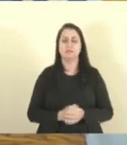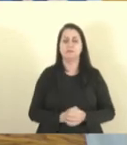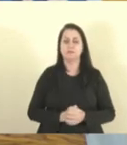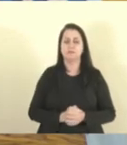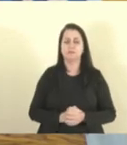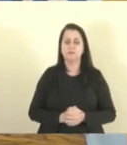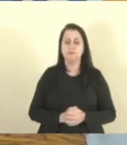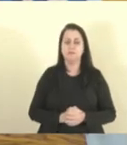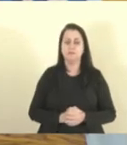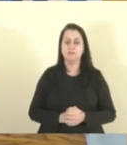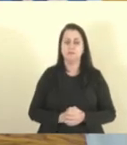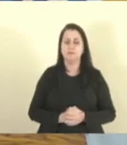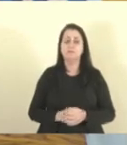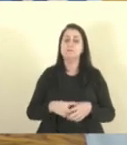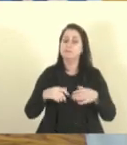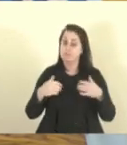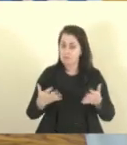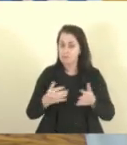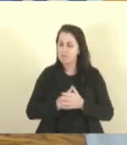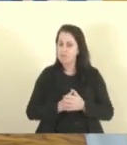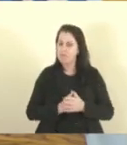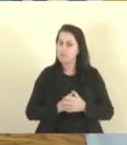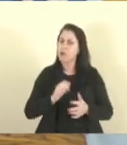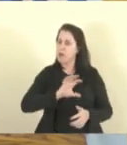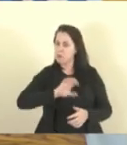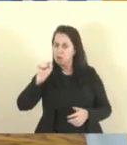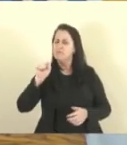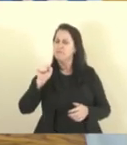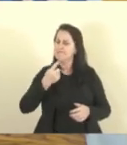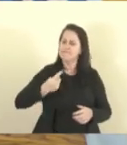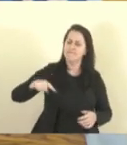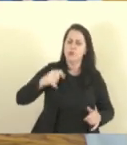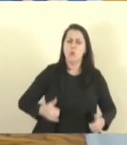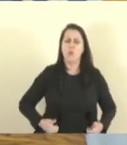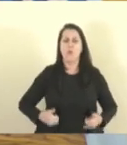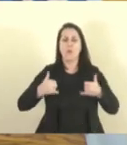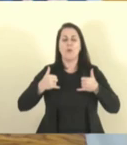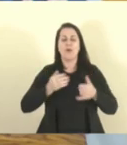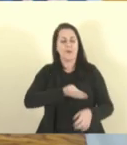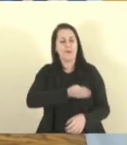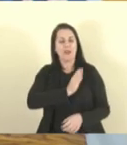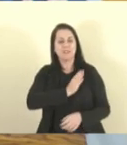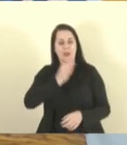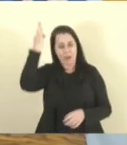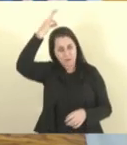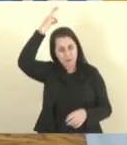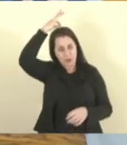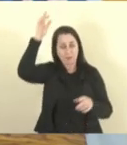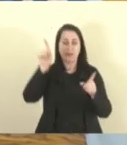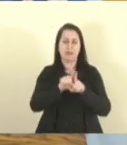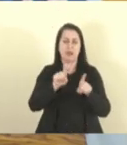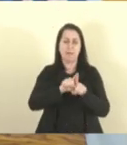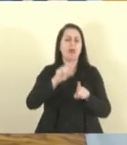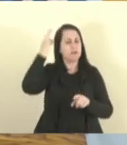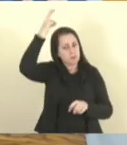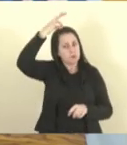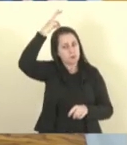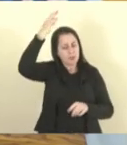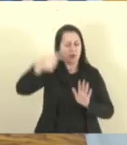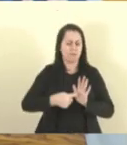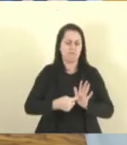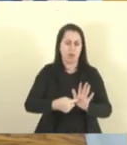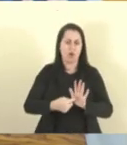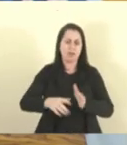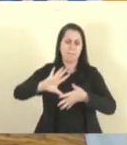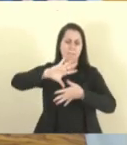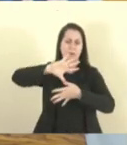Esse feito não apenas enche de orgulho os nossos corações capixabas, mas também coloca o Espírito Santo no mapa